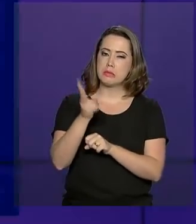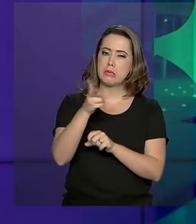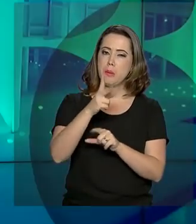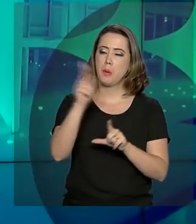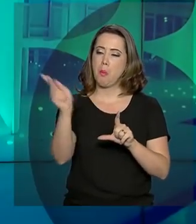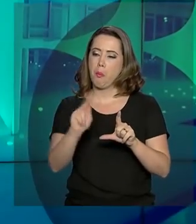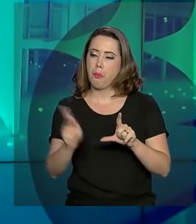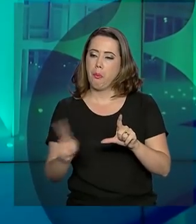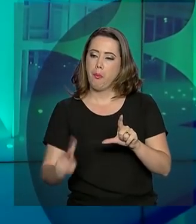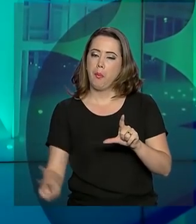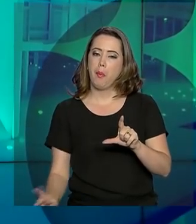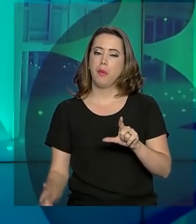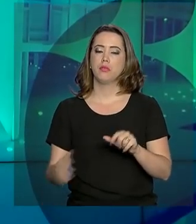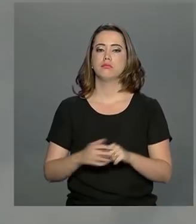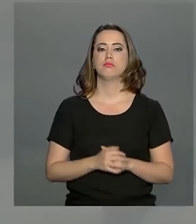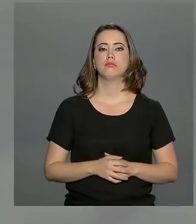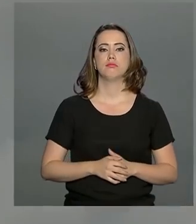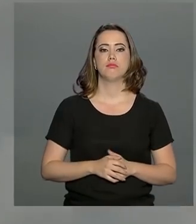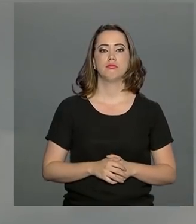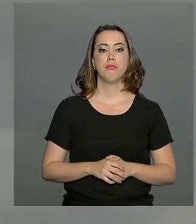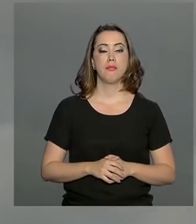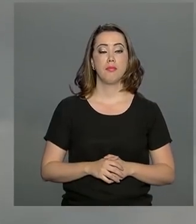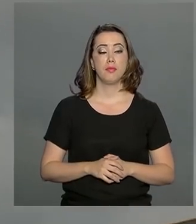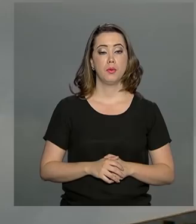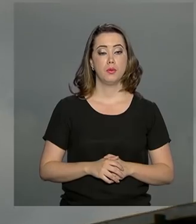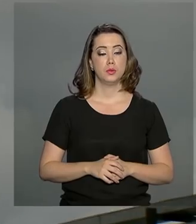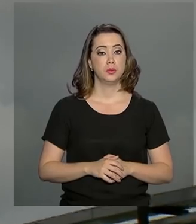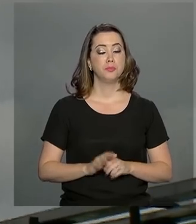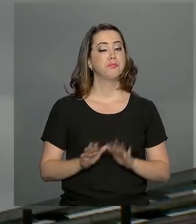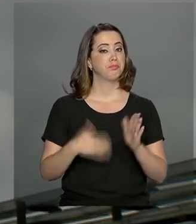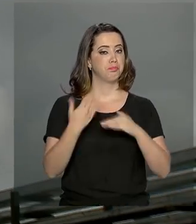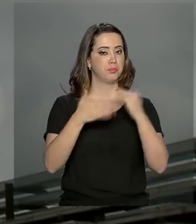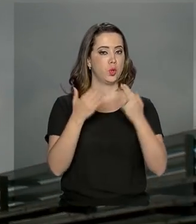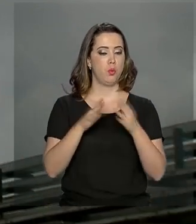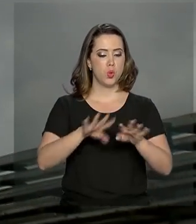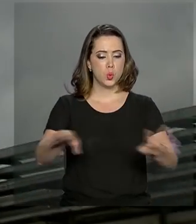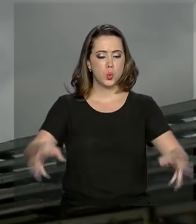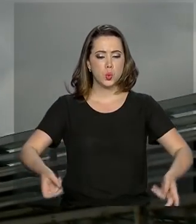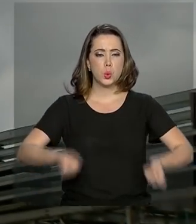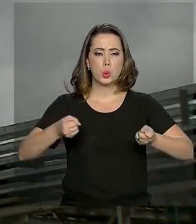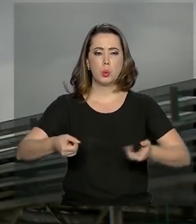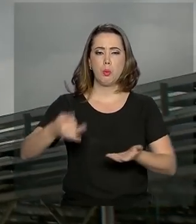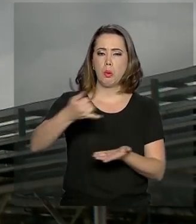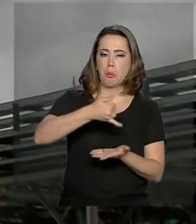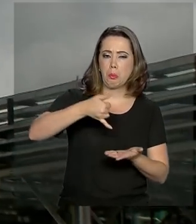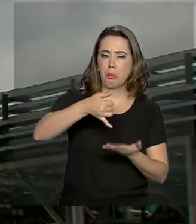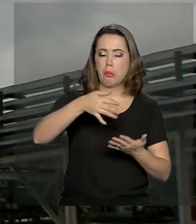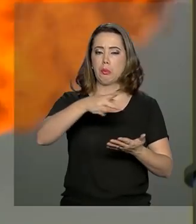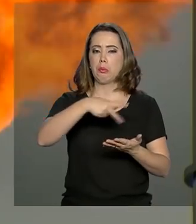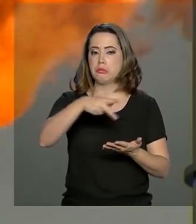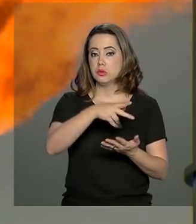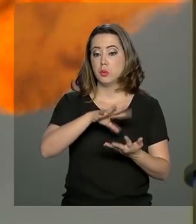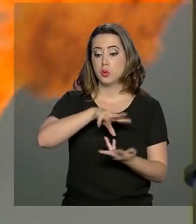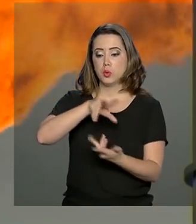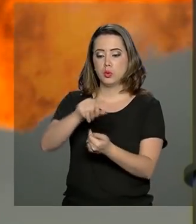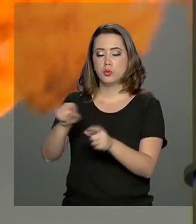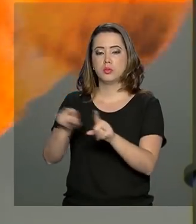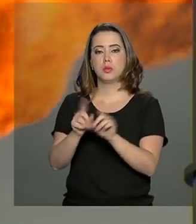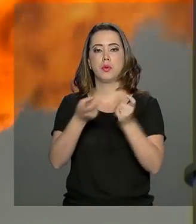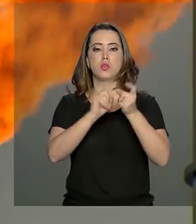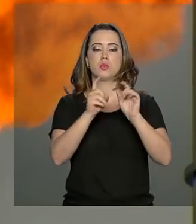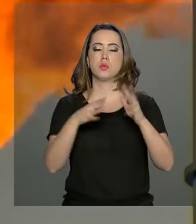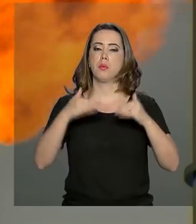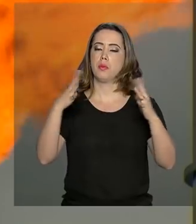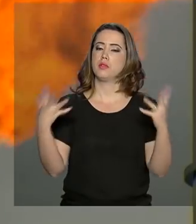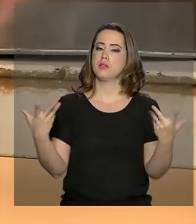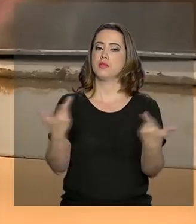seguidos de prejuízo. O aumento do preço do barril do petróleo no mercado internacional e uma administração